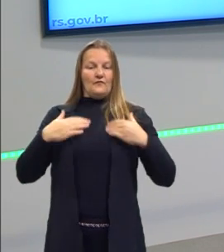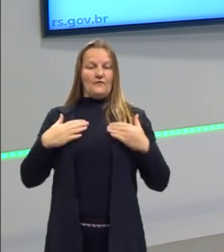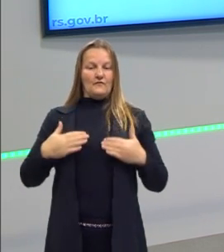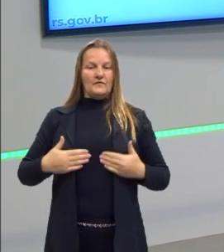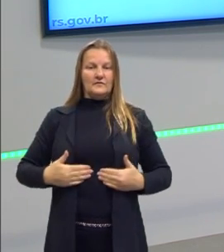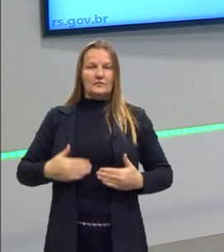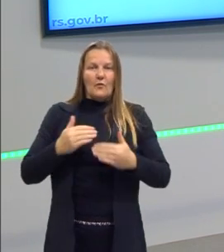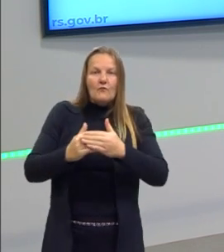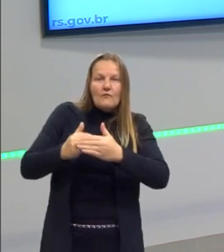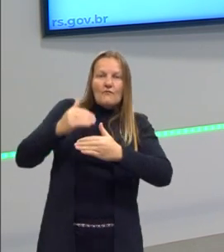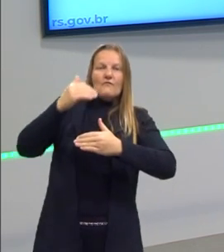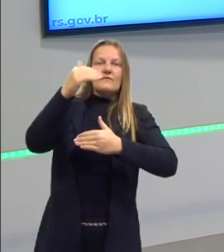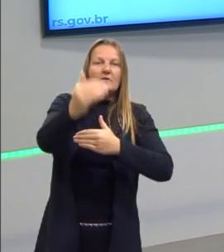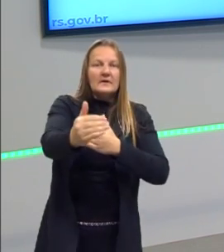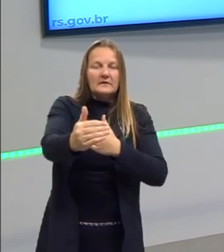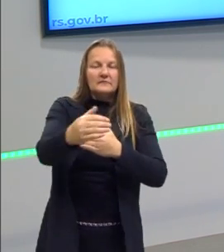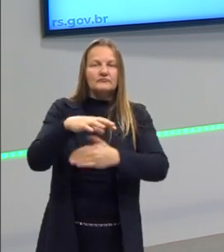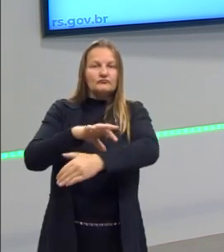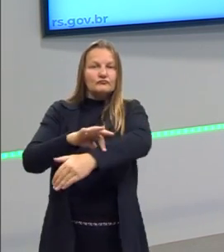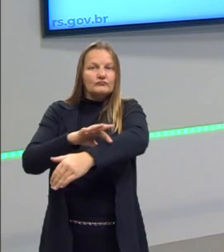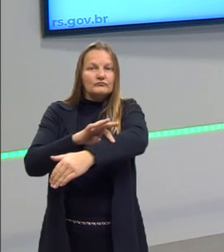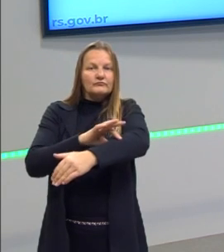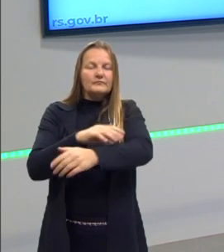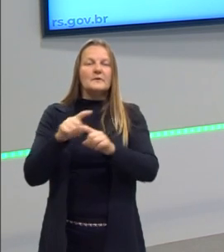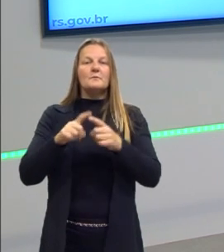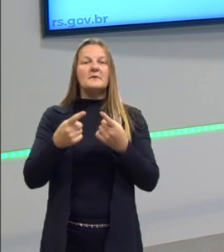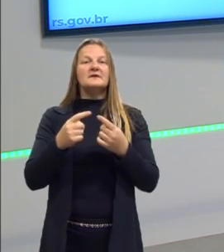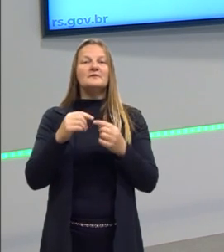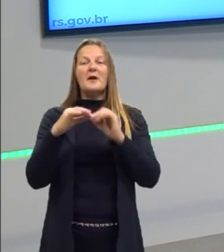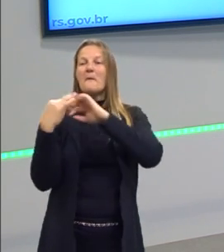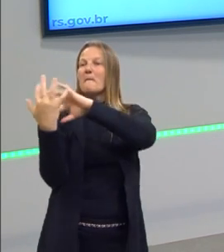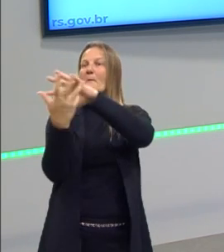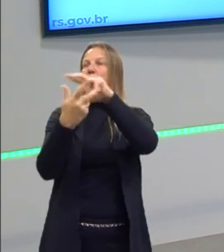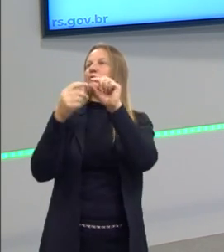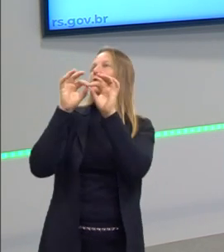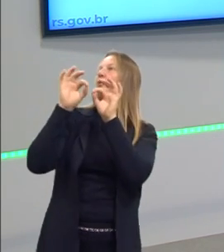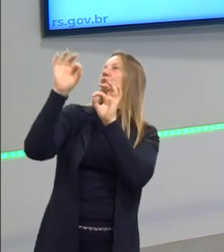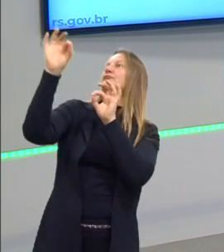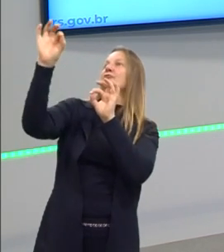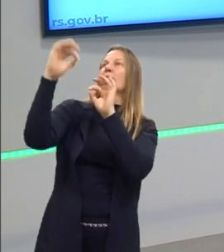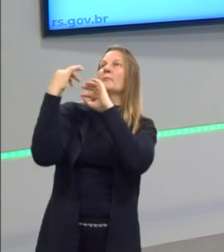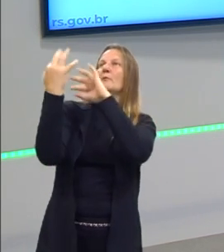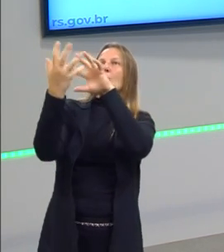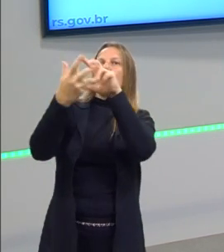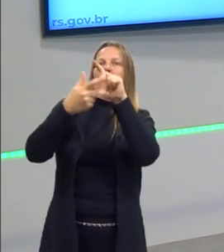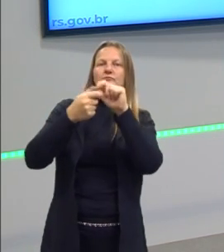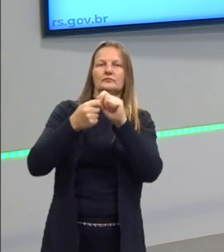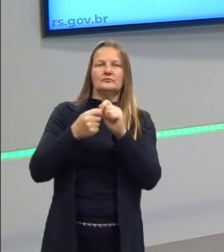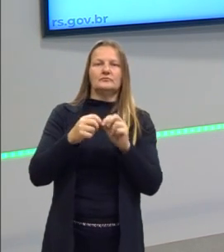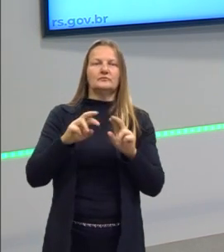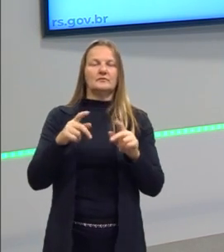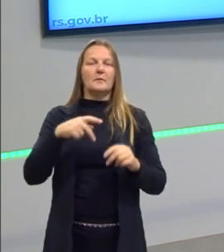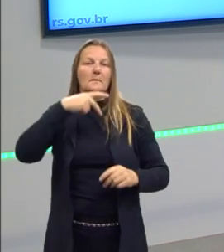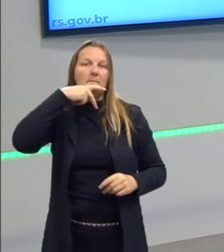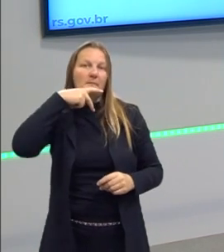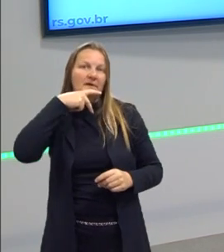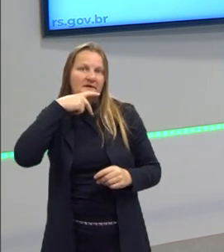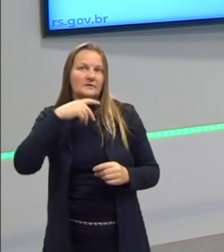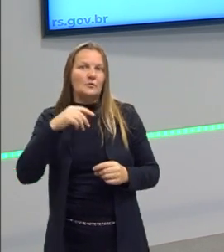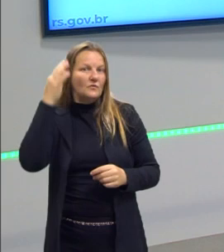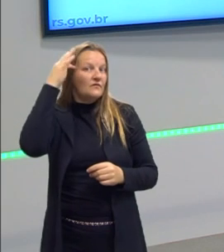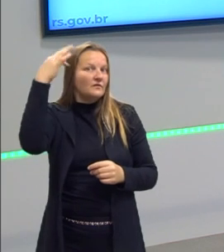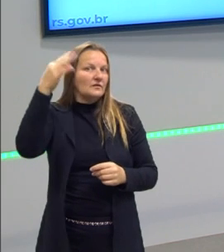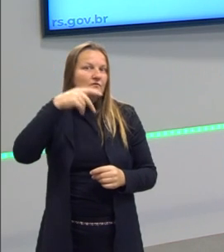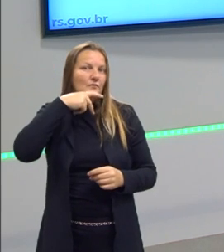físico. Isso não significa que seja um mundo além do físico, que é a proposta do Platão. Essa é uma